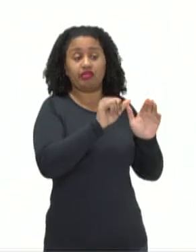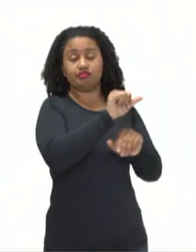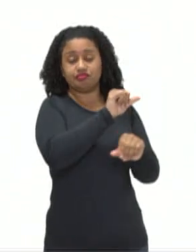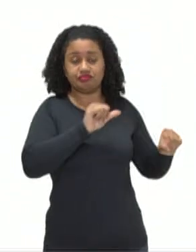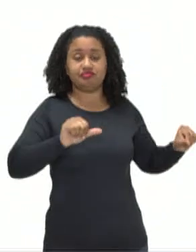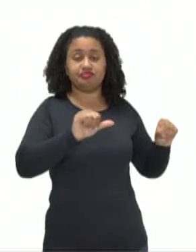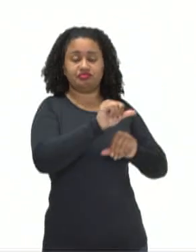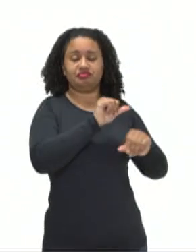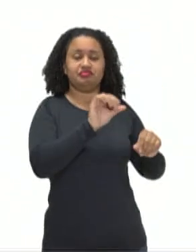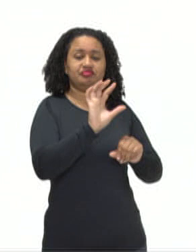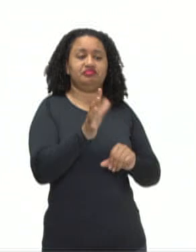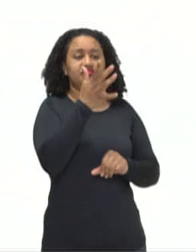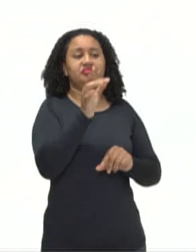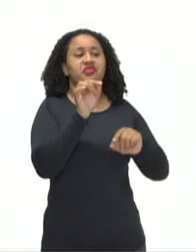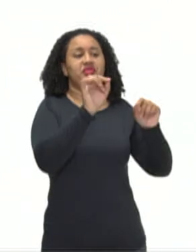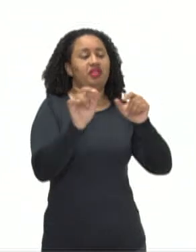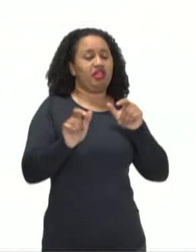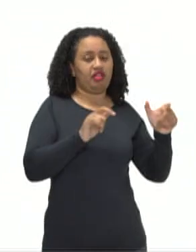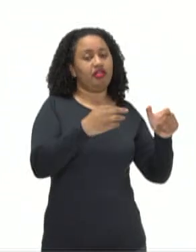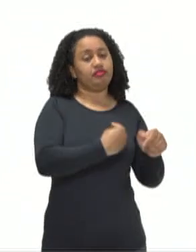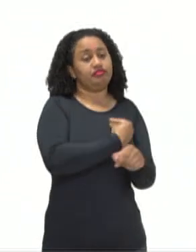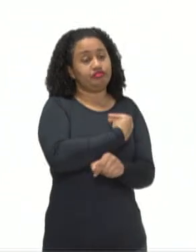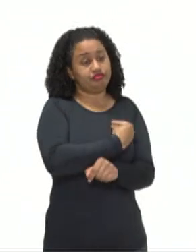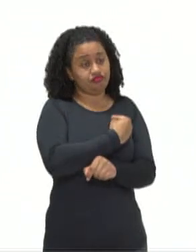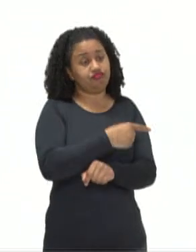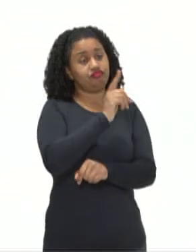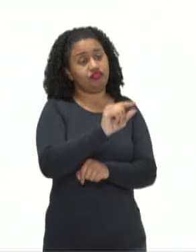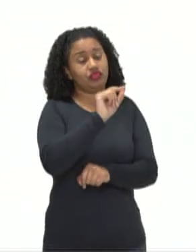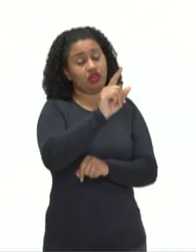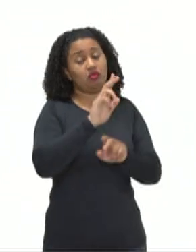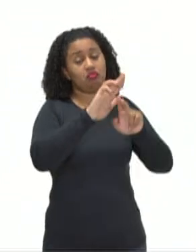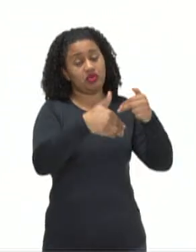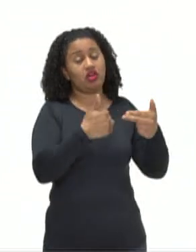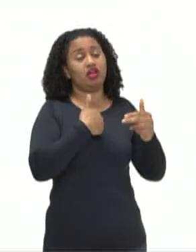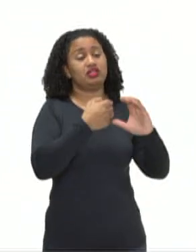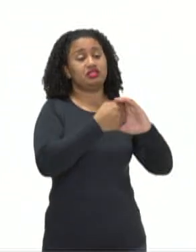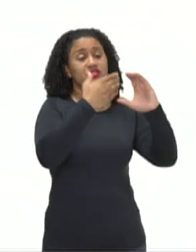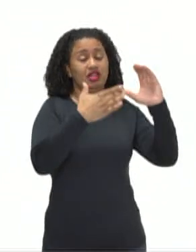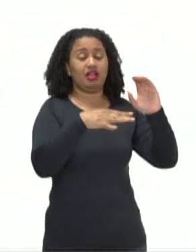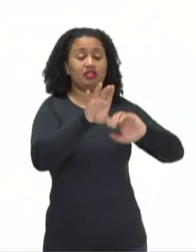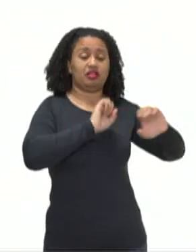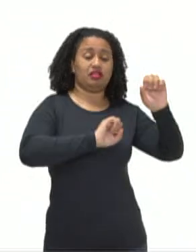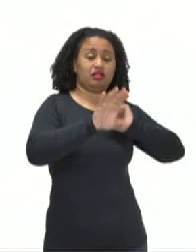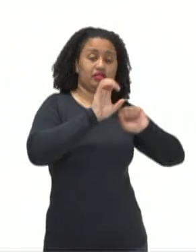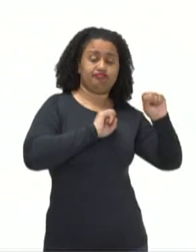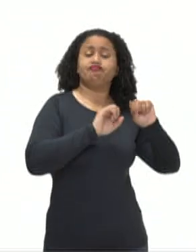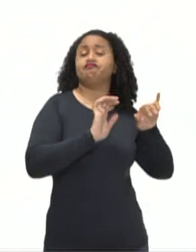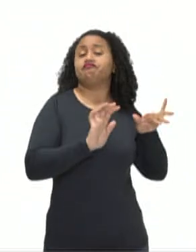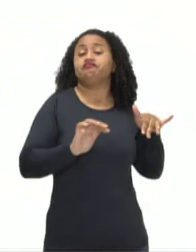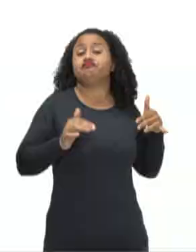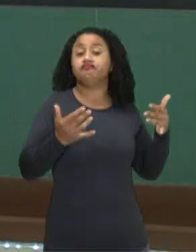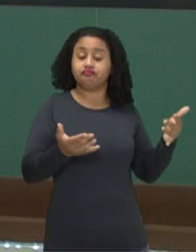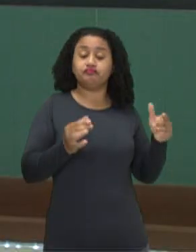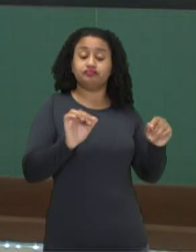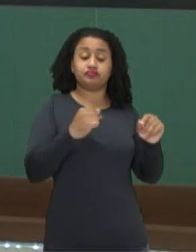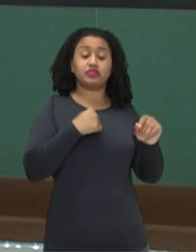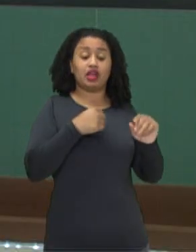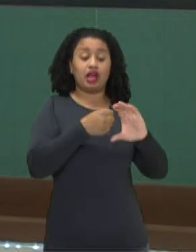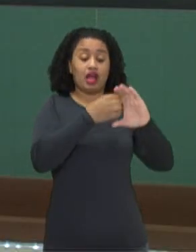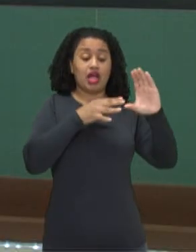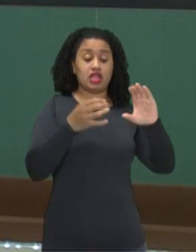modificações que acontecem nos seres vivos são por meio de caracteres adquiridos. Ou seja, uma nova